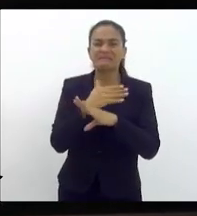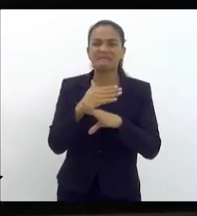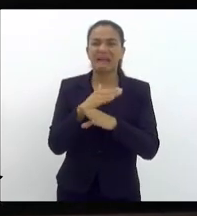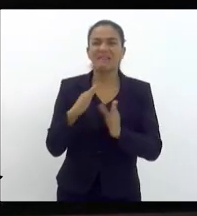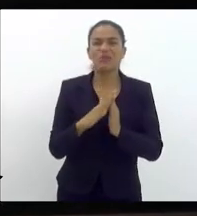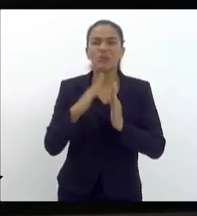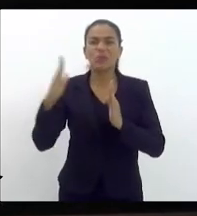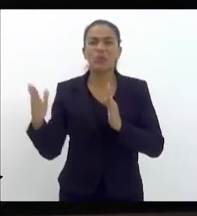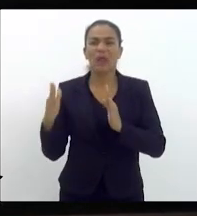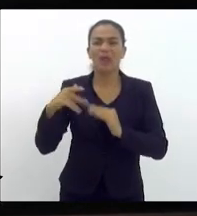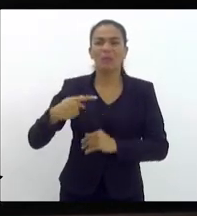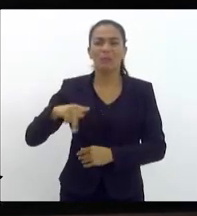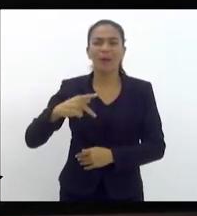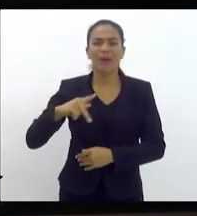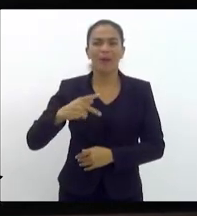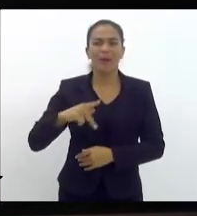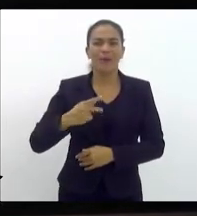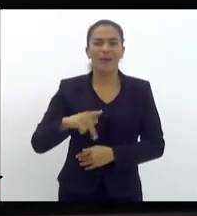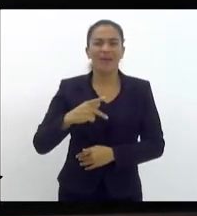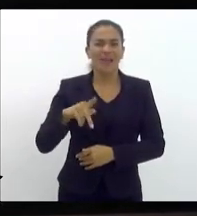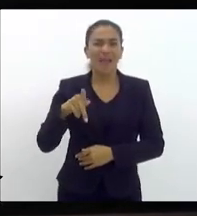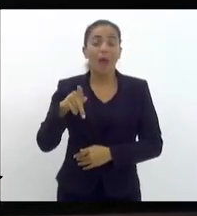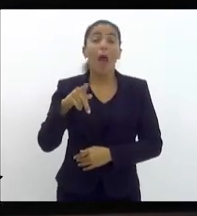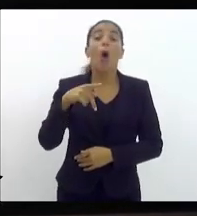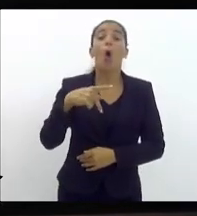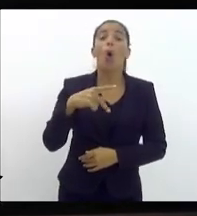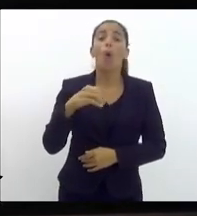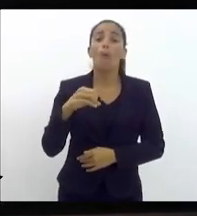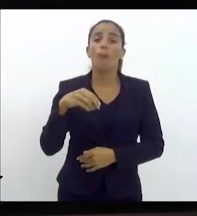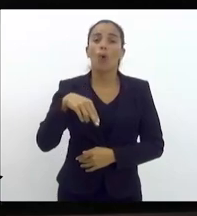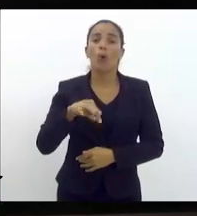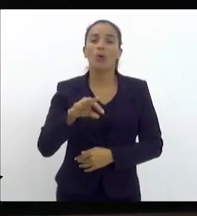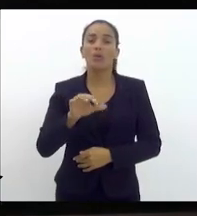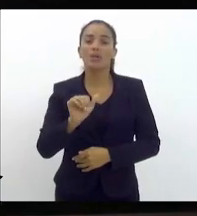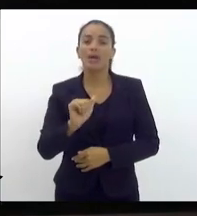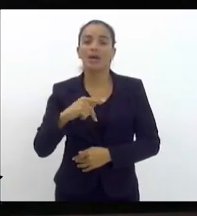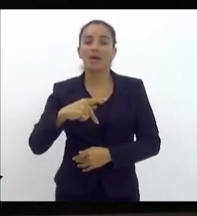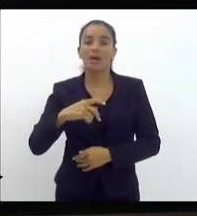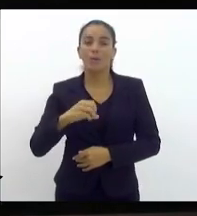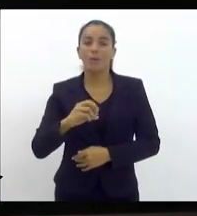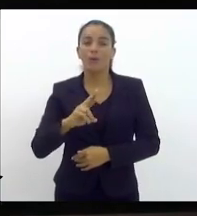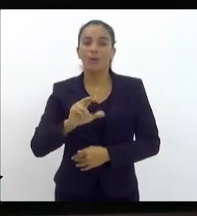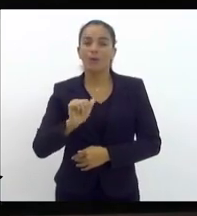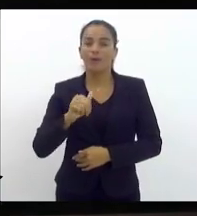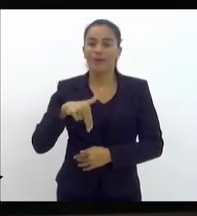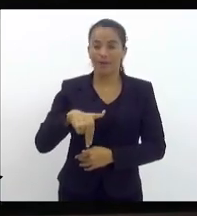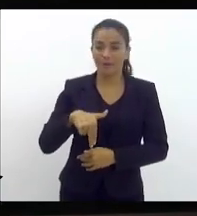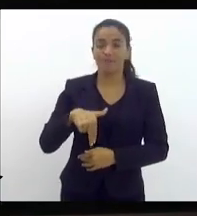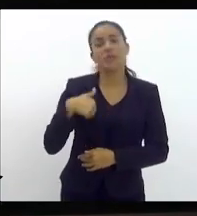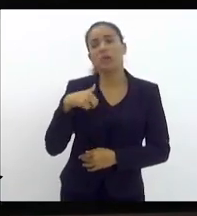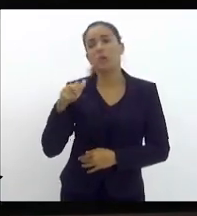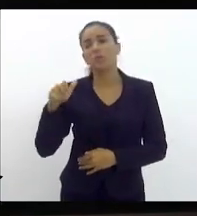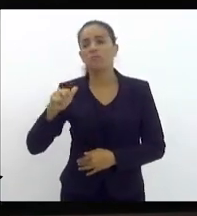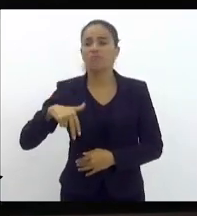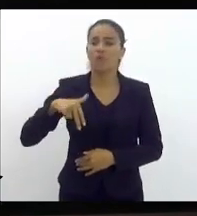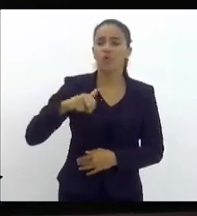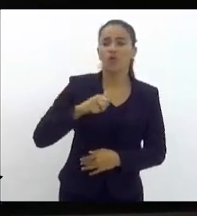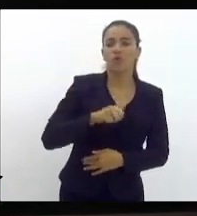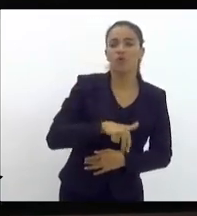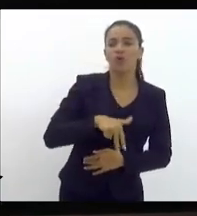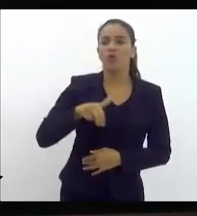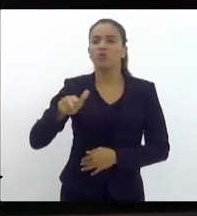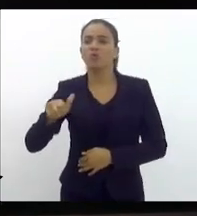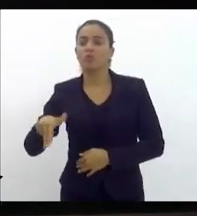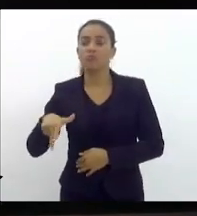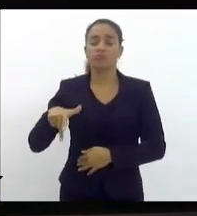Paraguai, alguém põe, Ponta Porã, e tive a oportunidade de dar uma caminhada num dia só